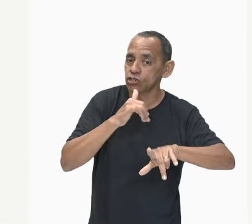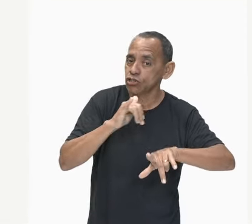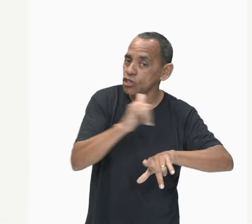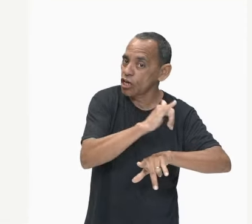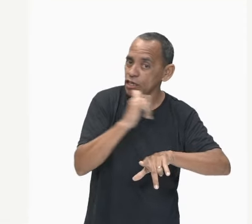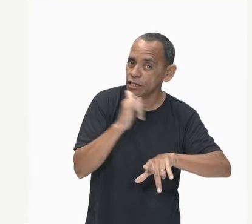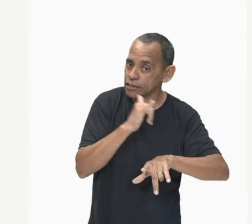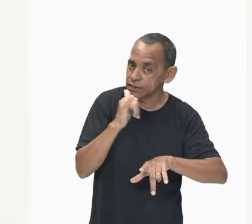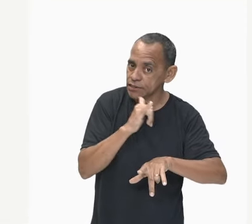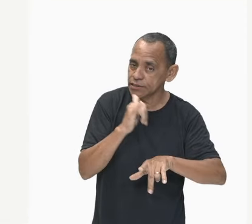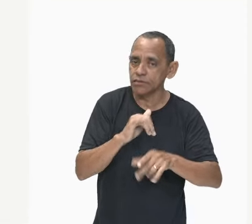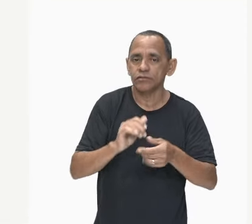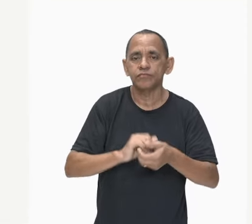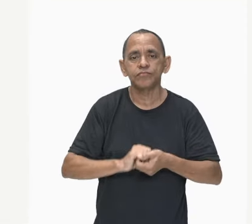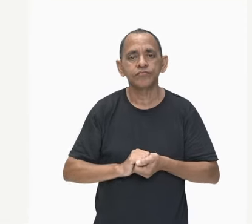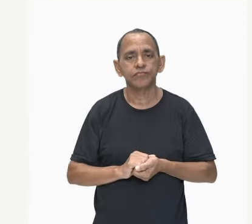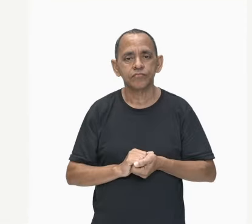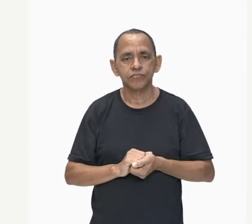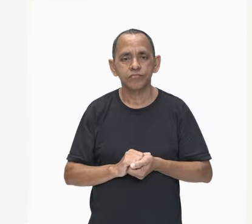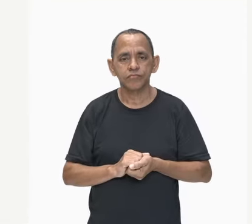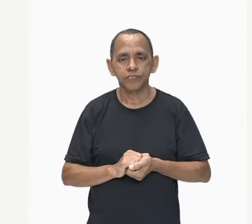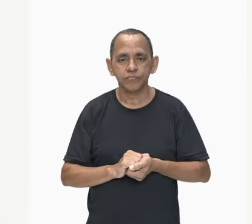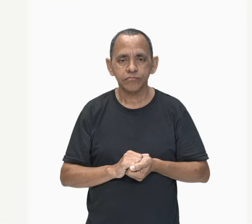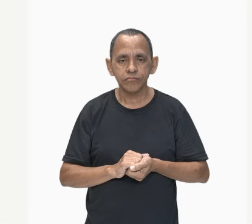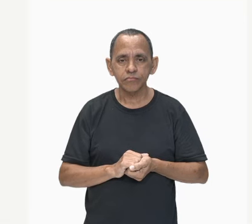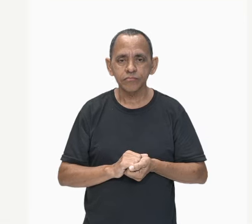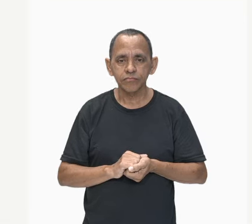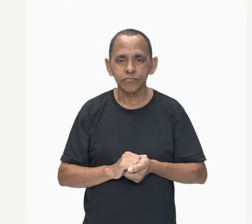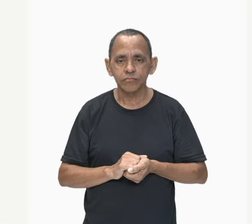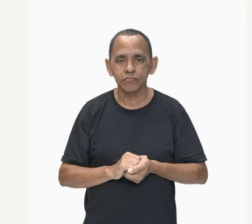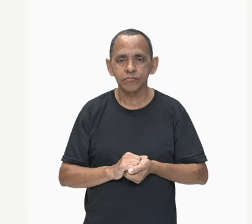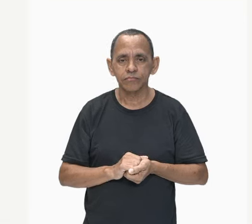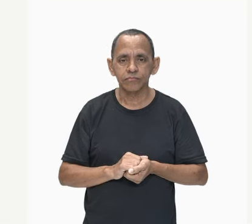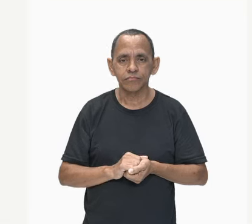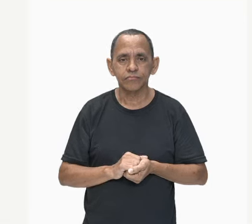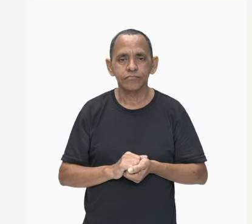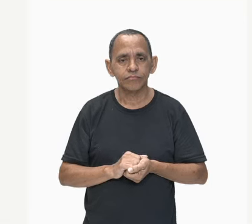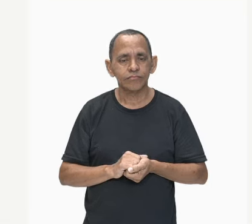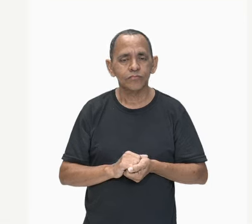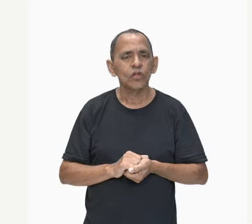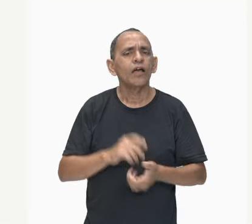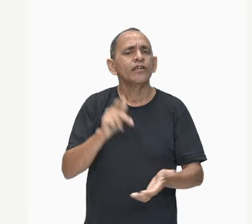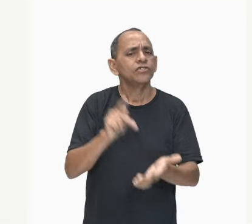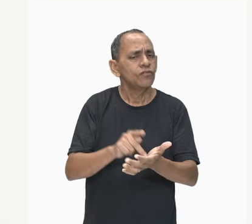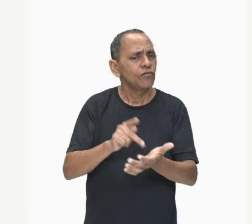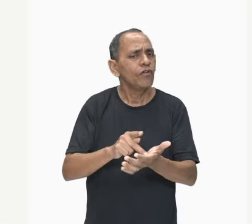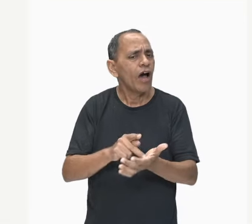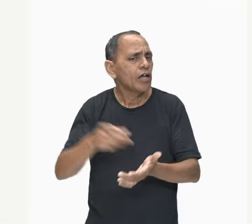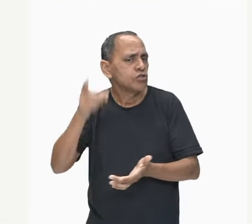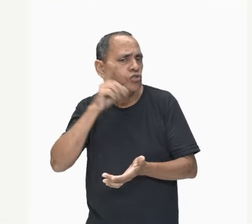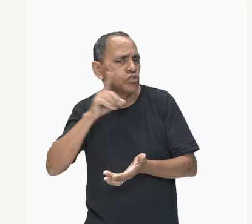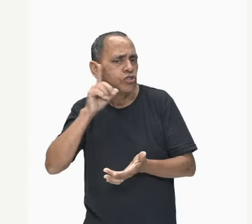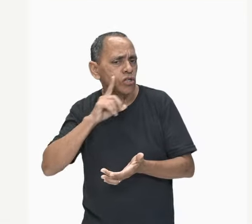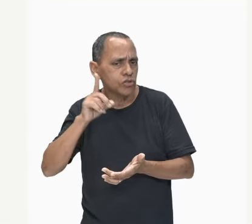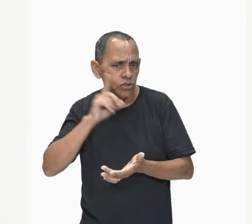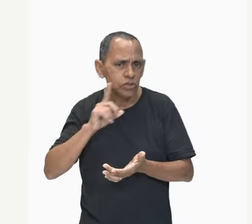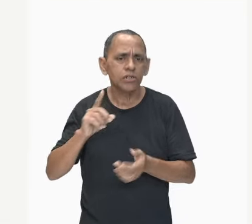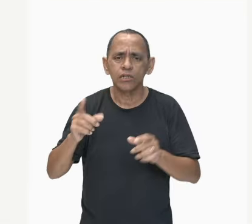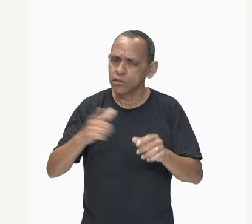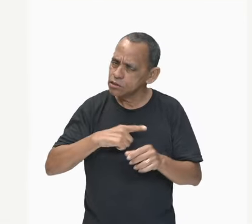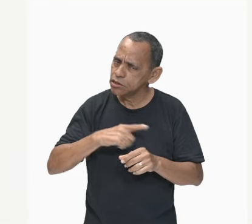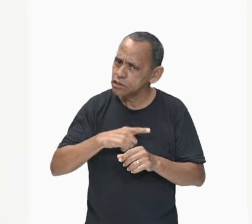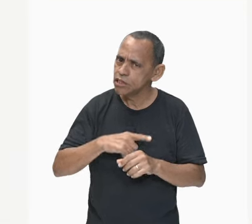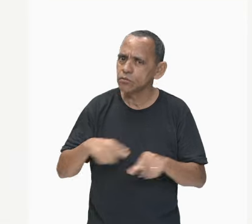contrário, estará negativo. Claro que no cotidiano, nós temos também corpos eletrizados, vejam aí